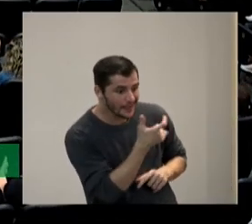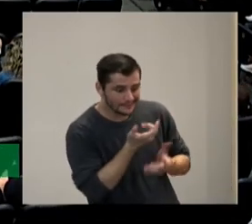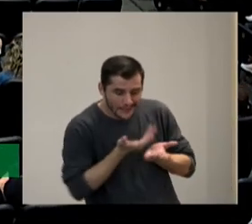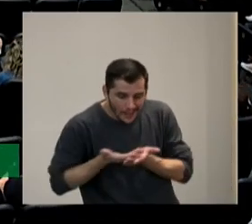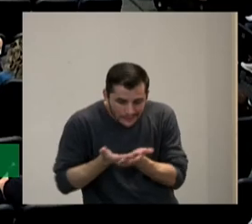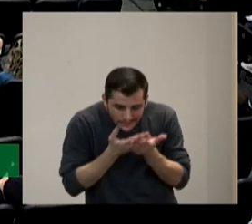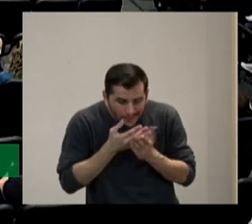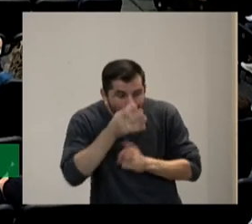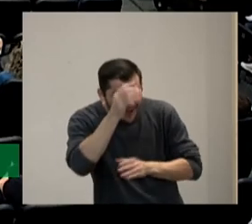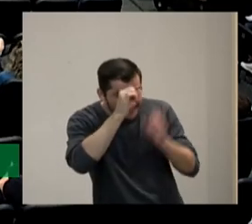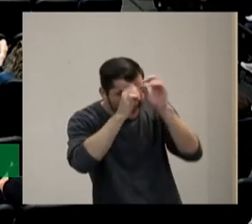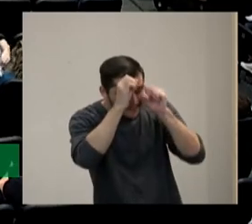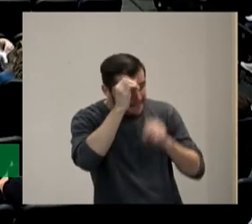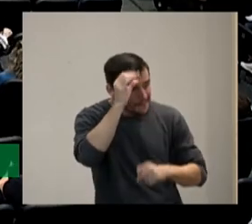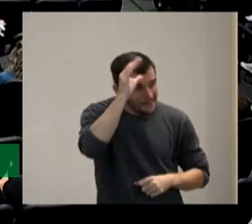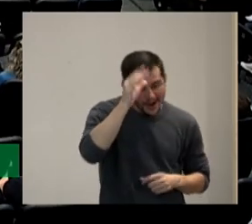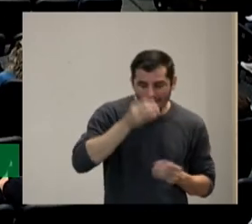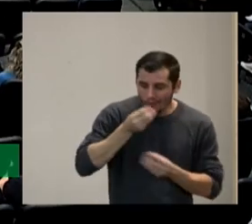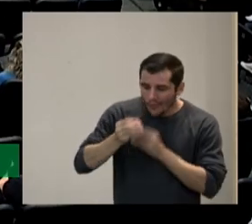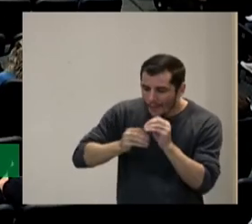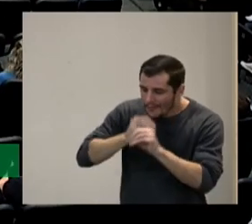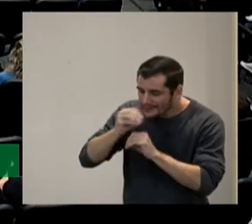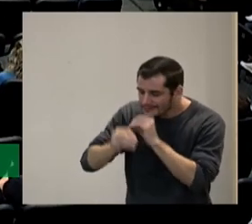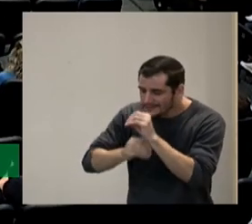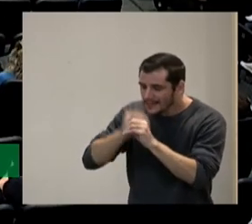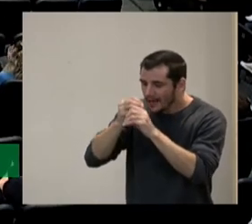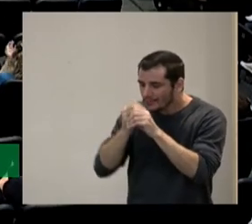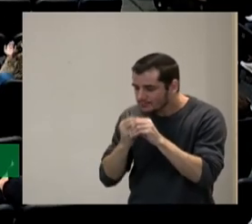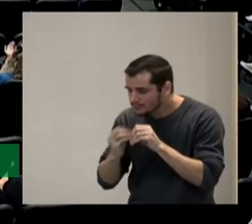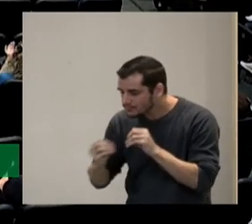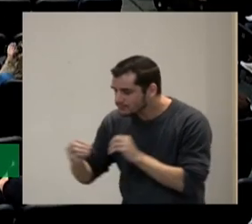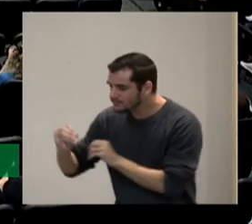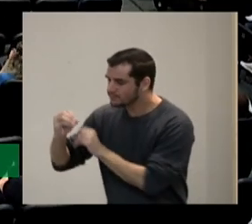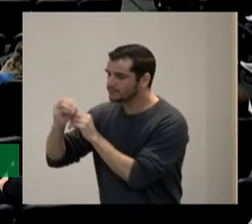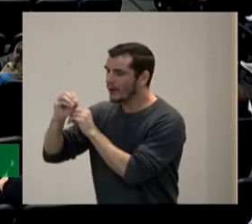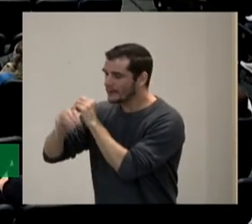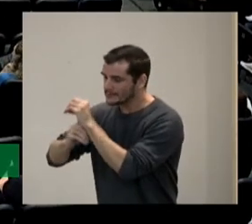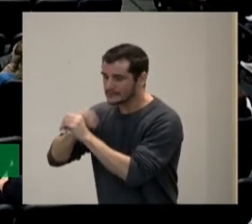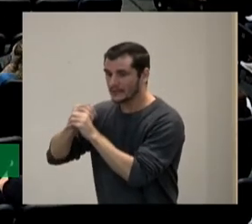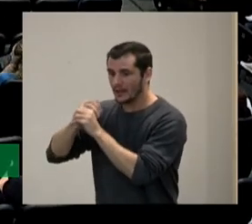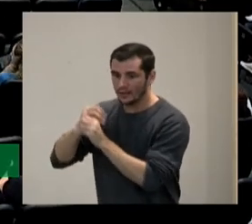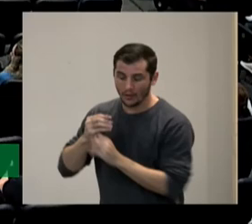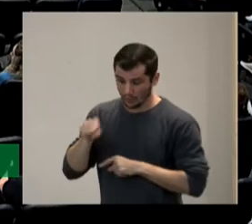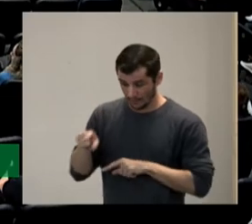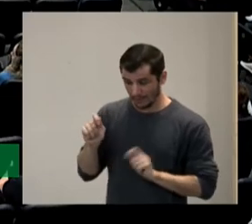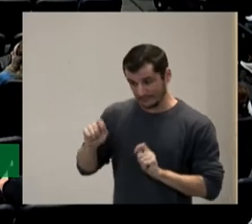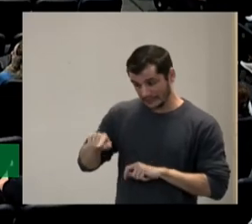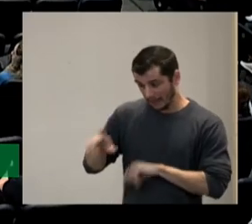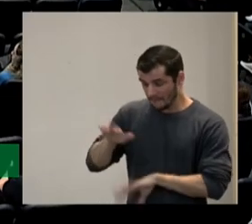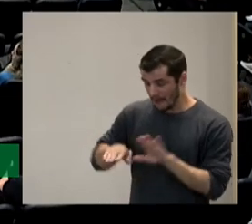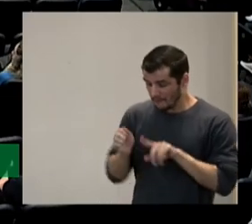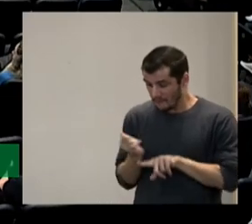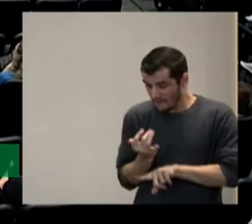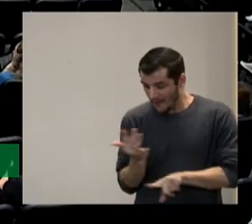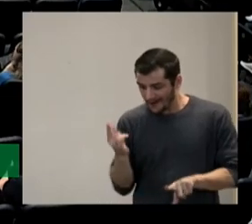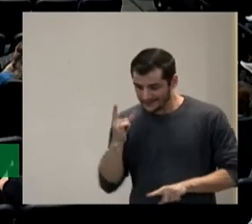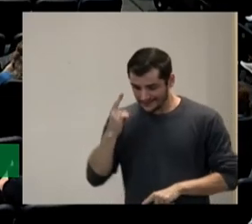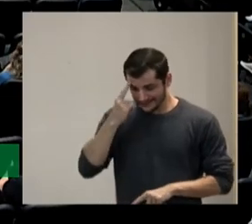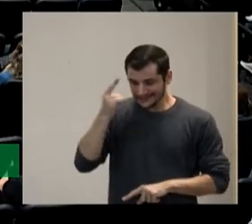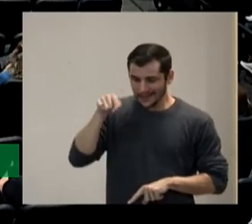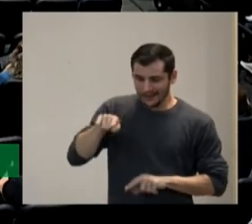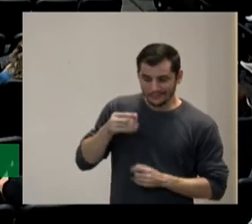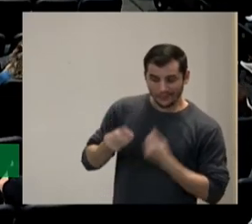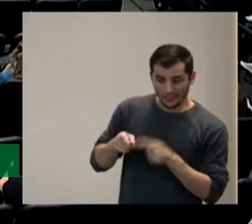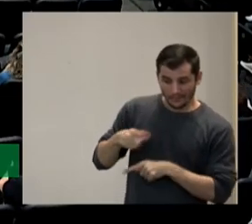a divisão celular provavelmente sim tem várias várias ideias que falam que sim